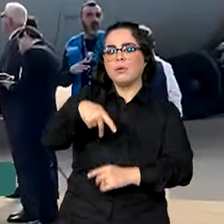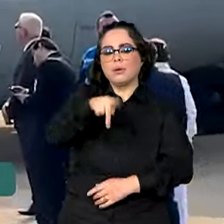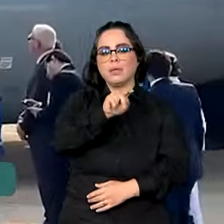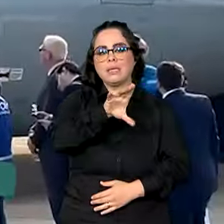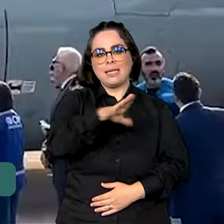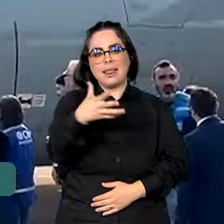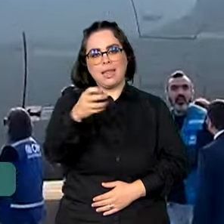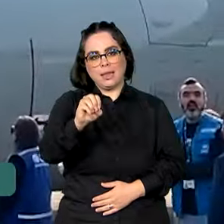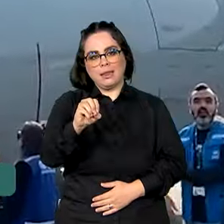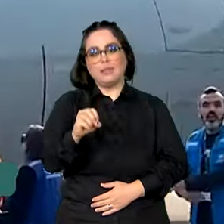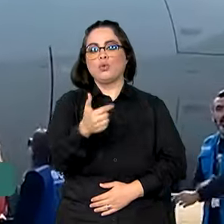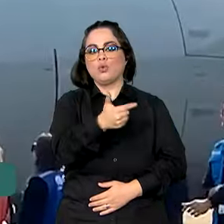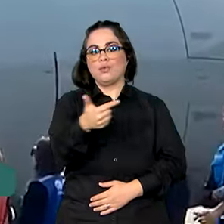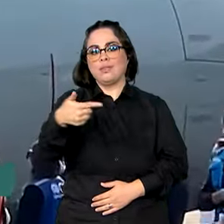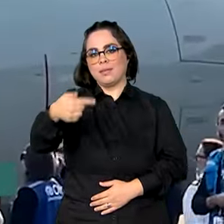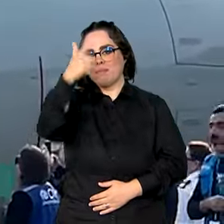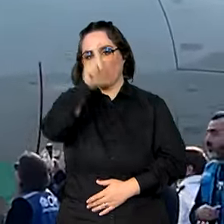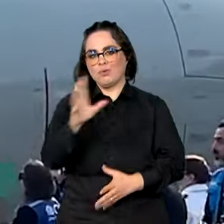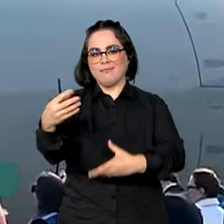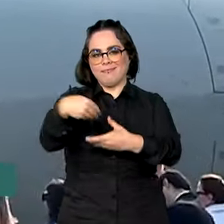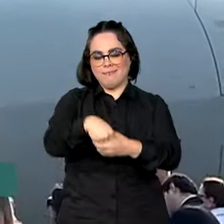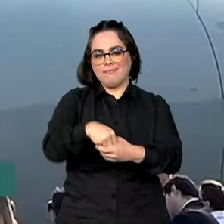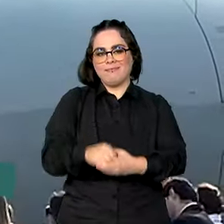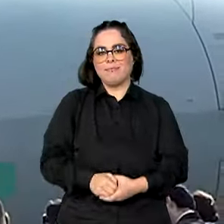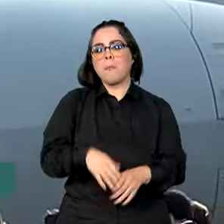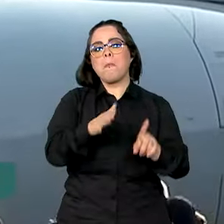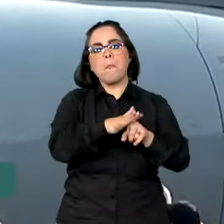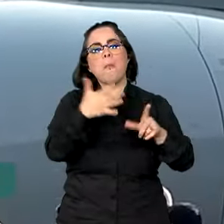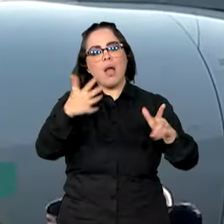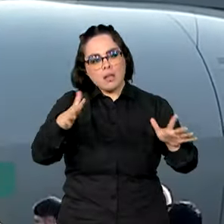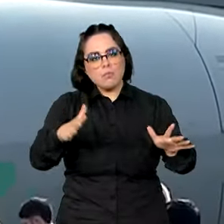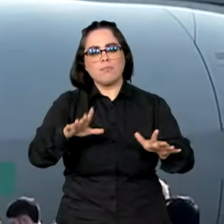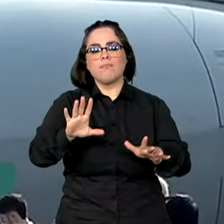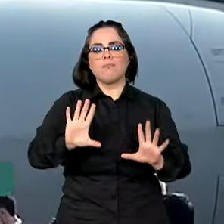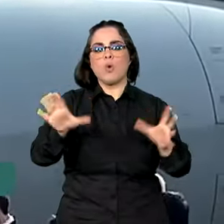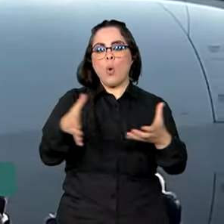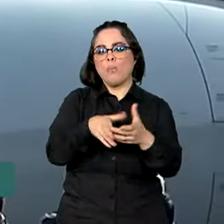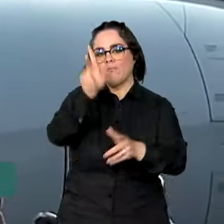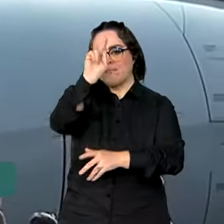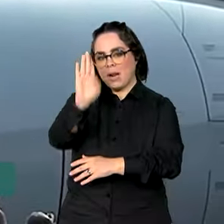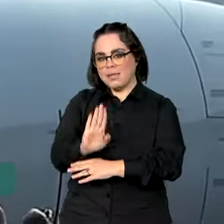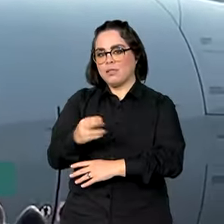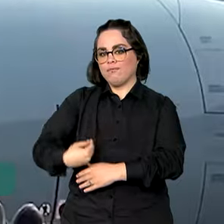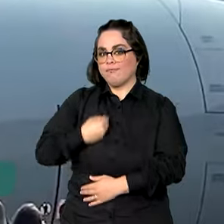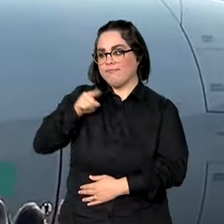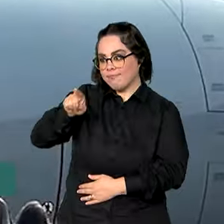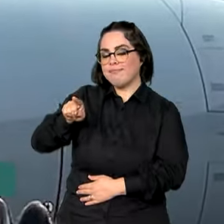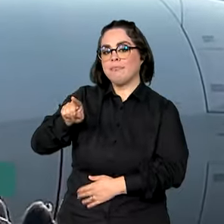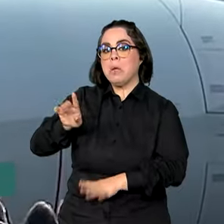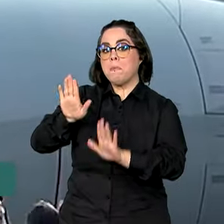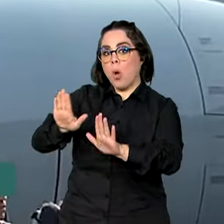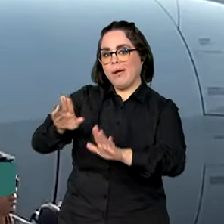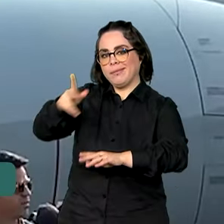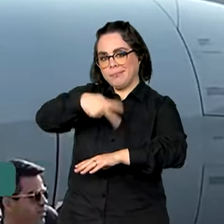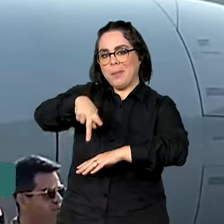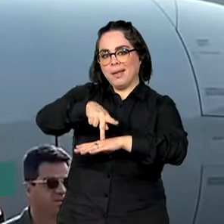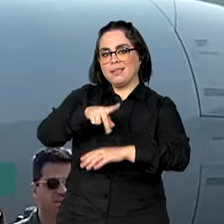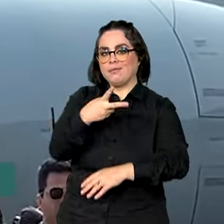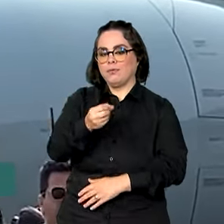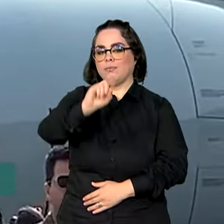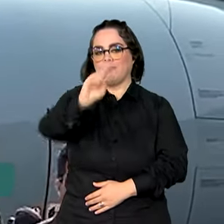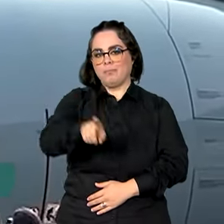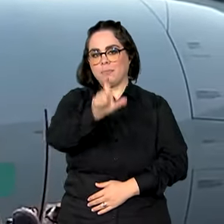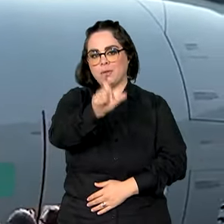227 repatriados. A estimativa é de que a comunidade brasileira no Líbano tenha cerca de 20 mil pessoas.